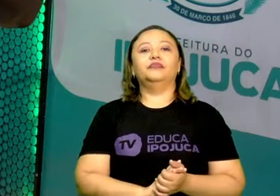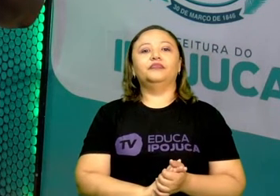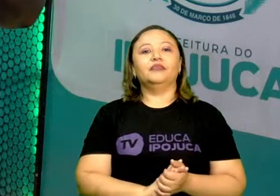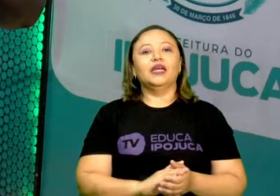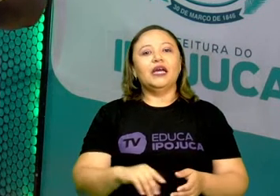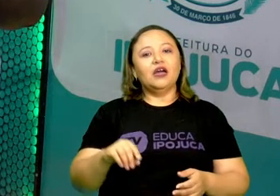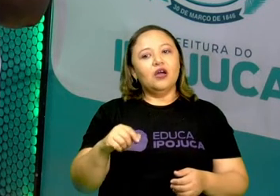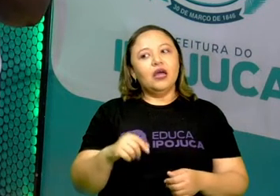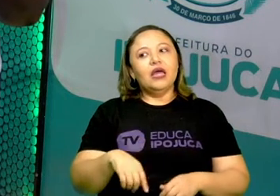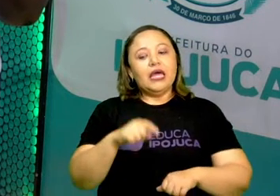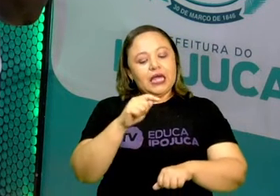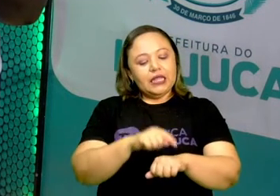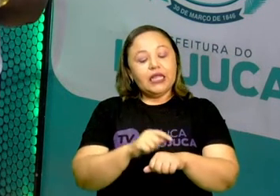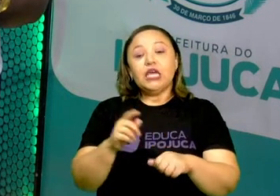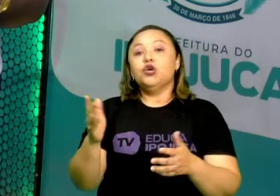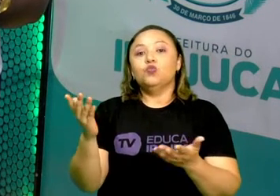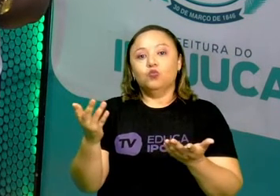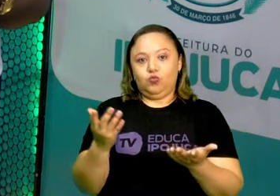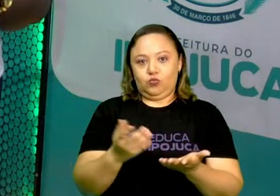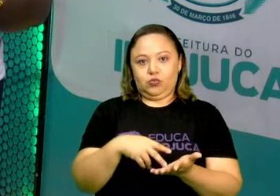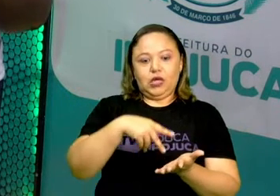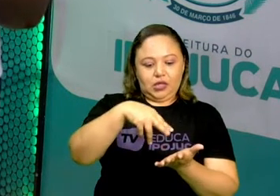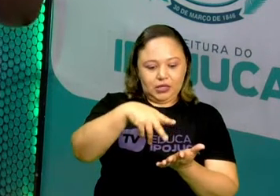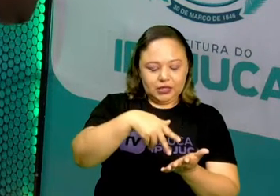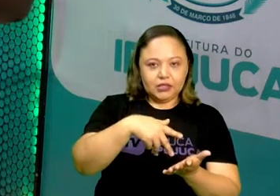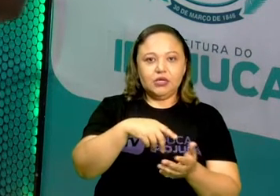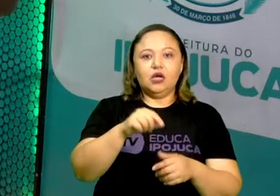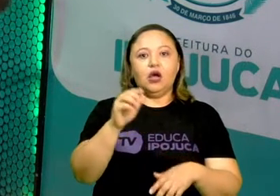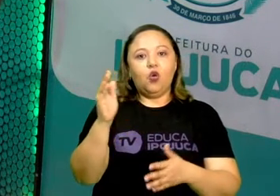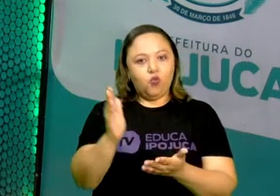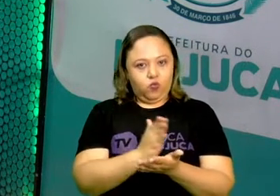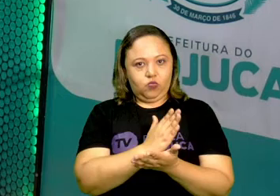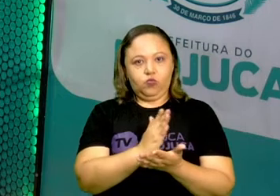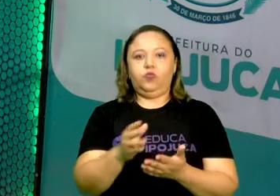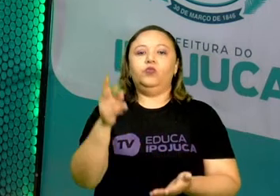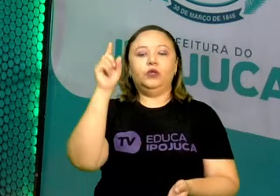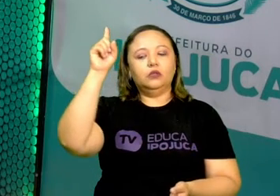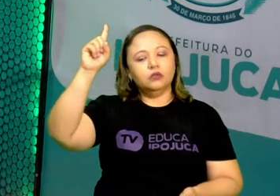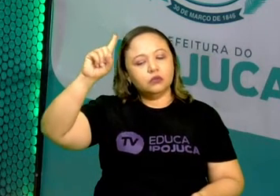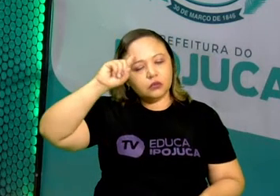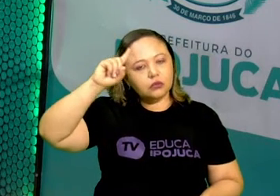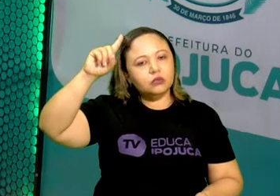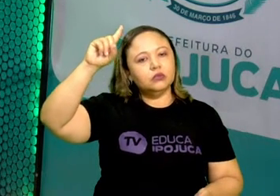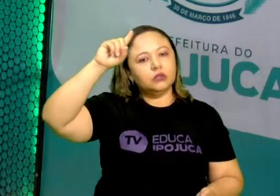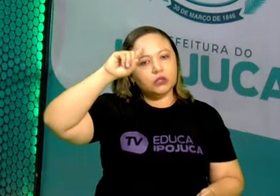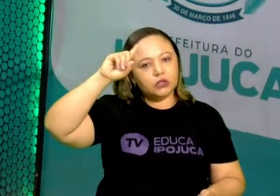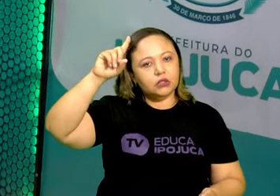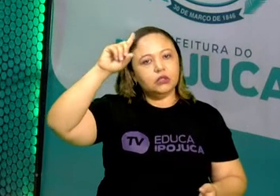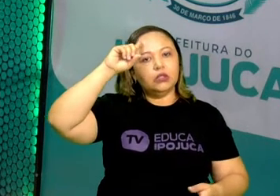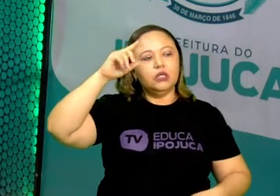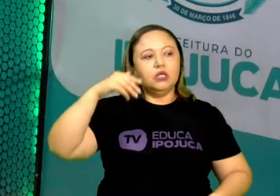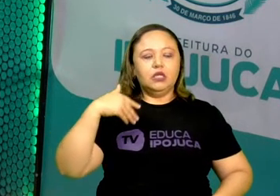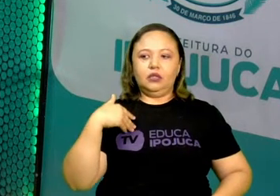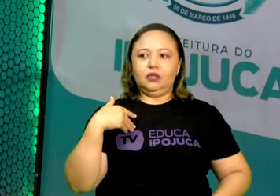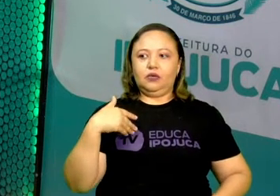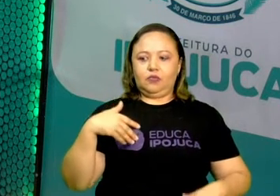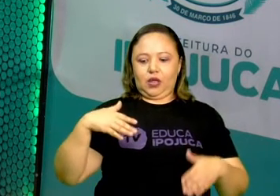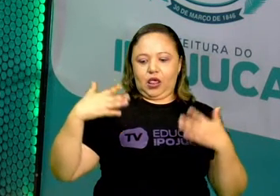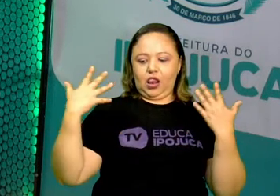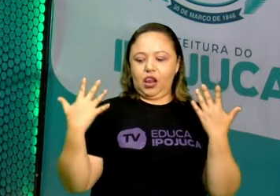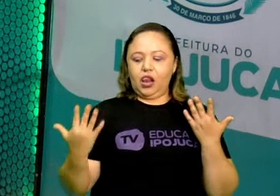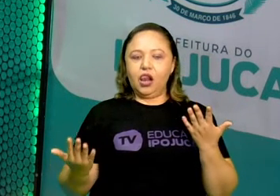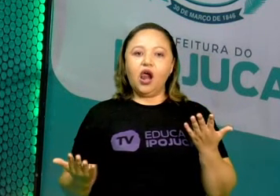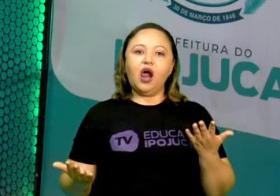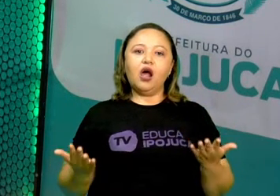todos os dias em nossas atividades. É com leveza, com tranquilidade, moderação.